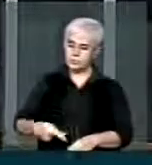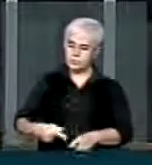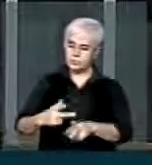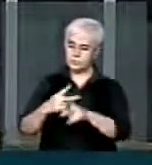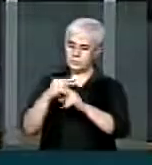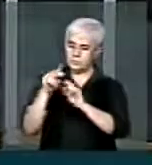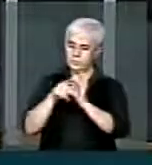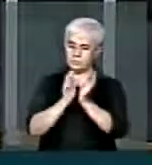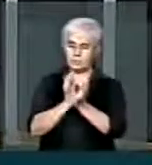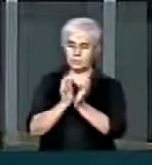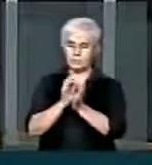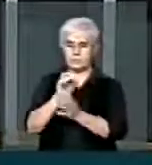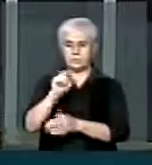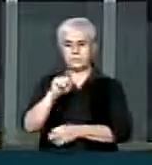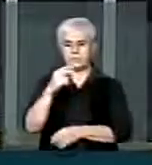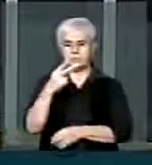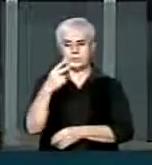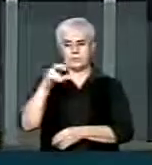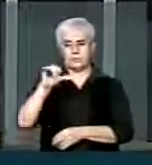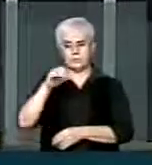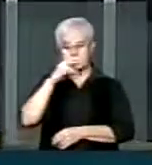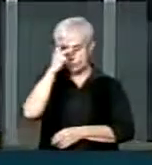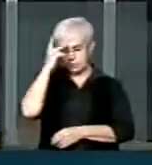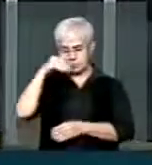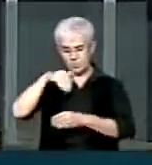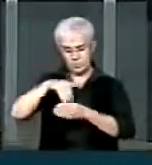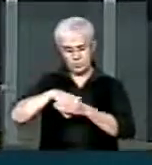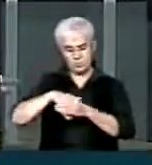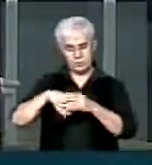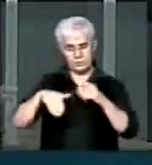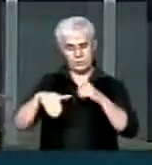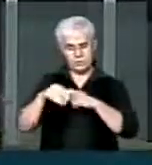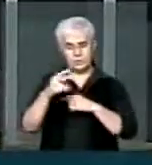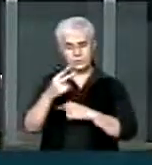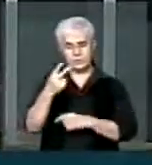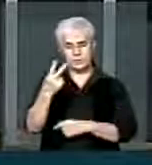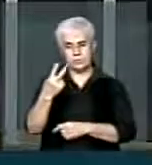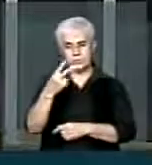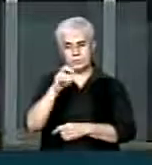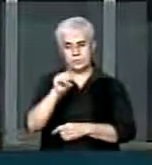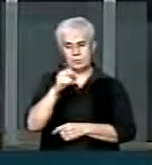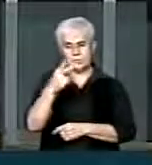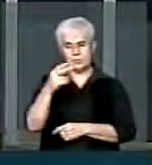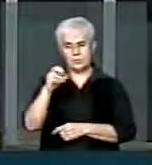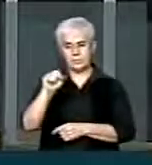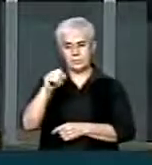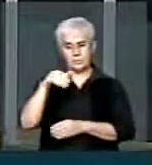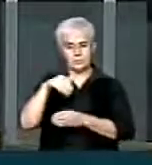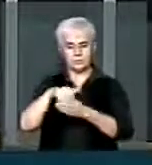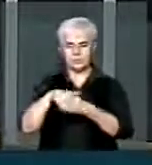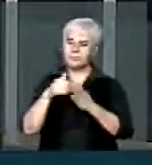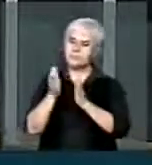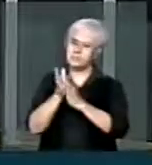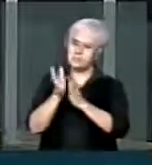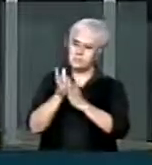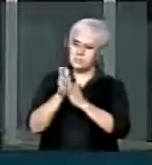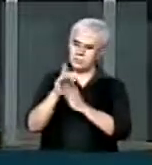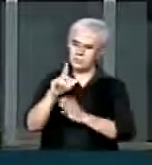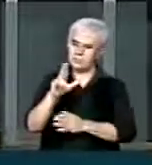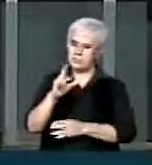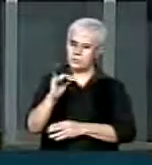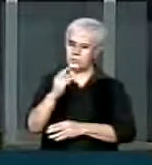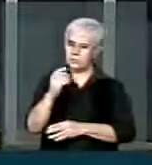de 829 votantes, ele teve 828 votos. Quero parabenizar não apenas o Luciano, mas